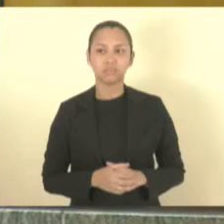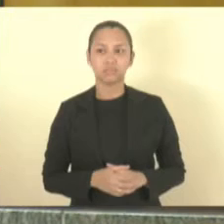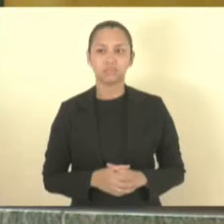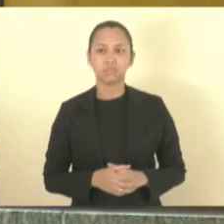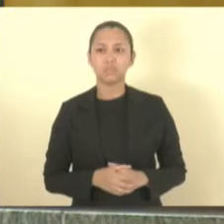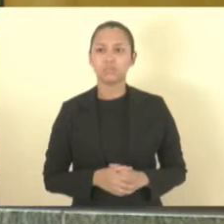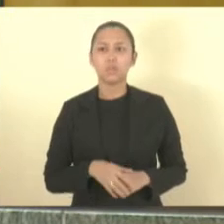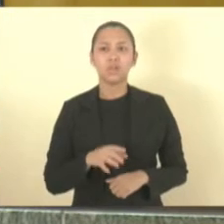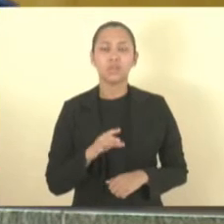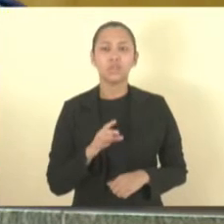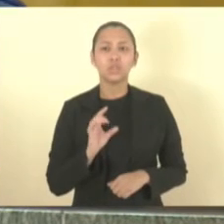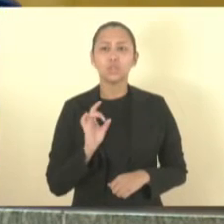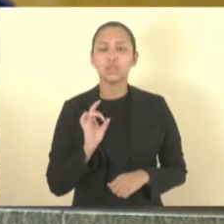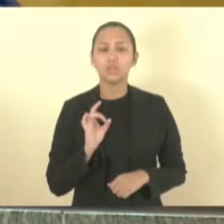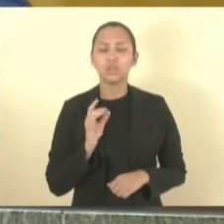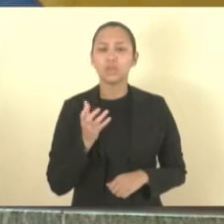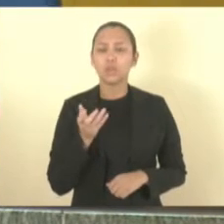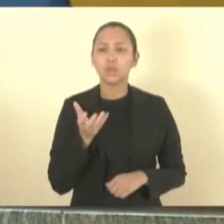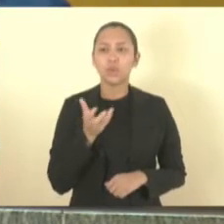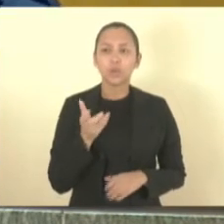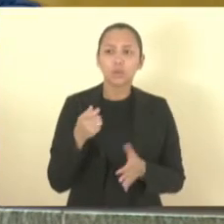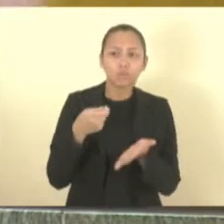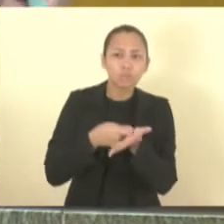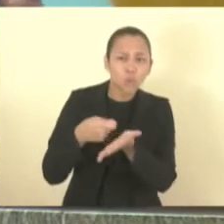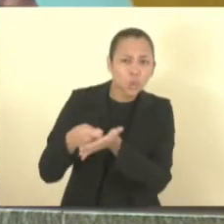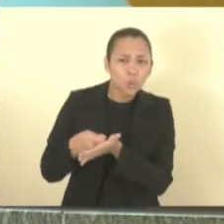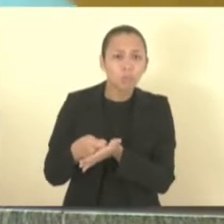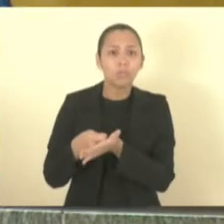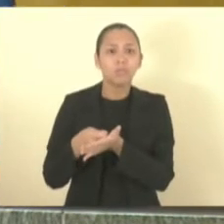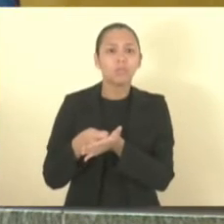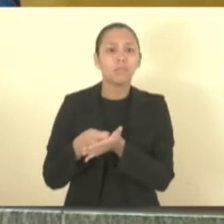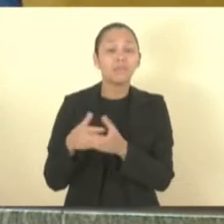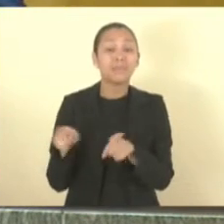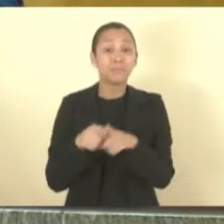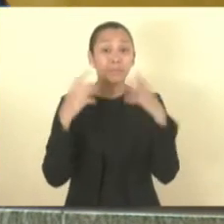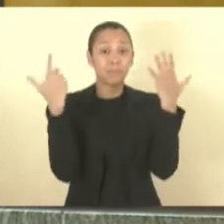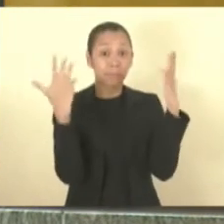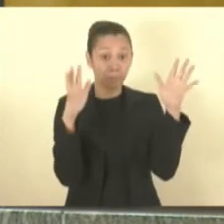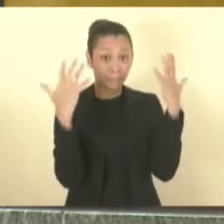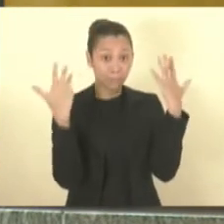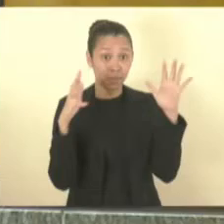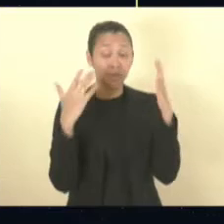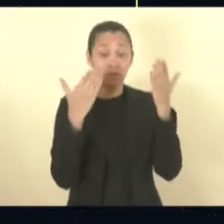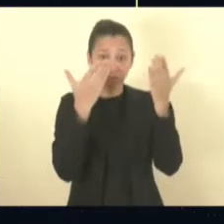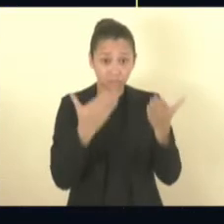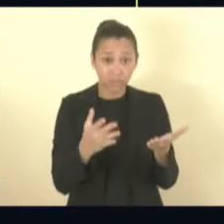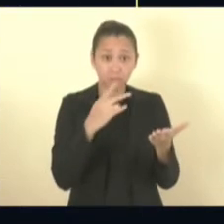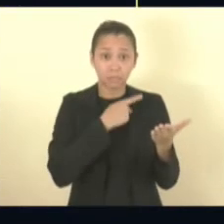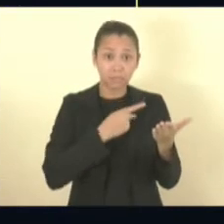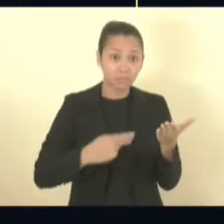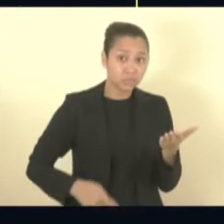Só para cobrar e te dar os parabéns com você, Previdente.